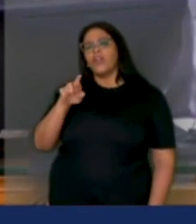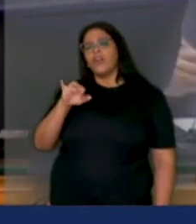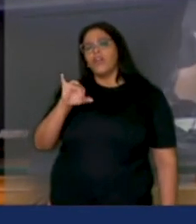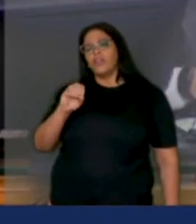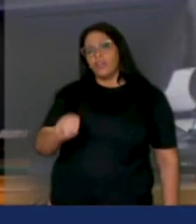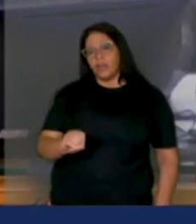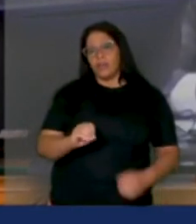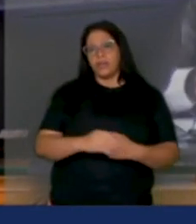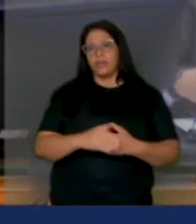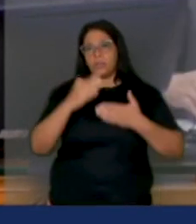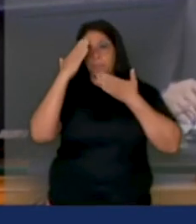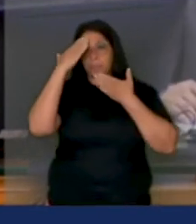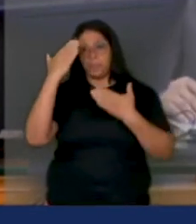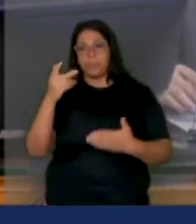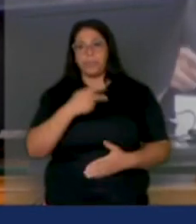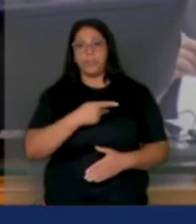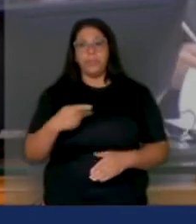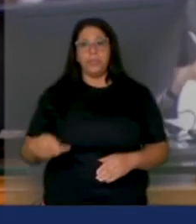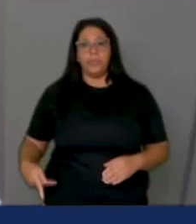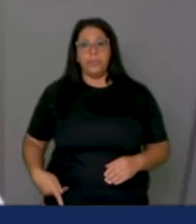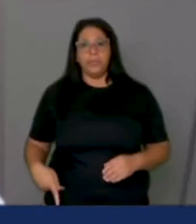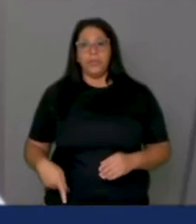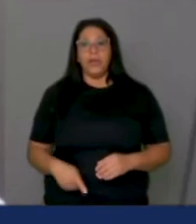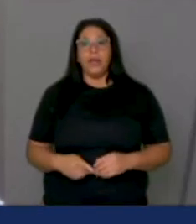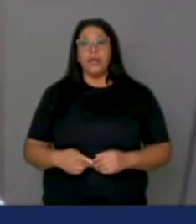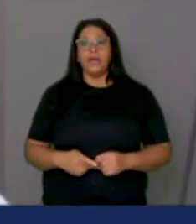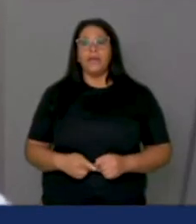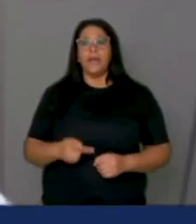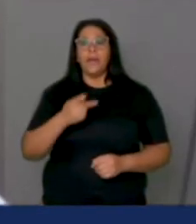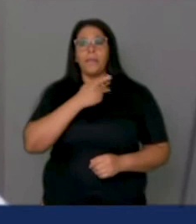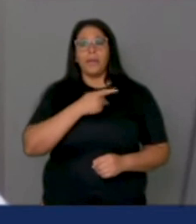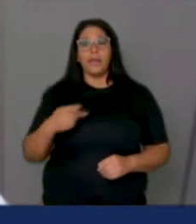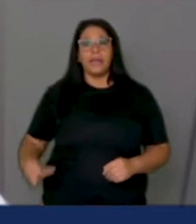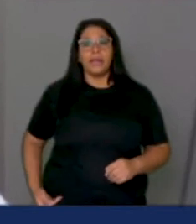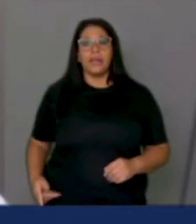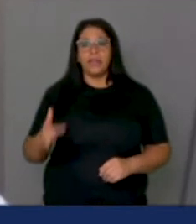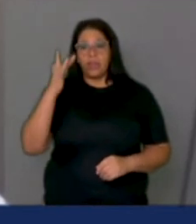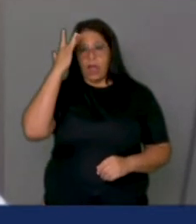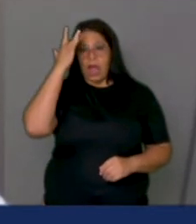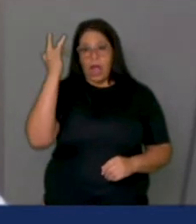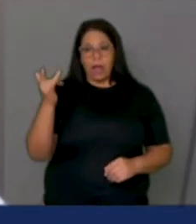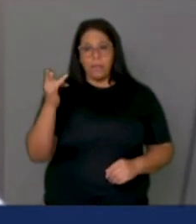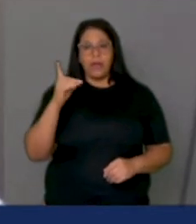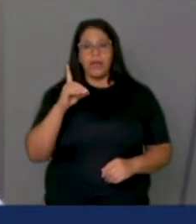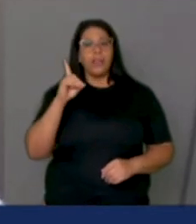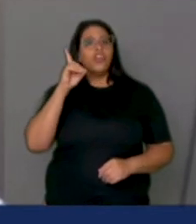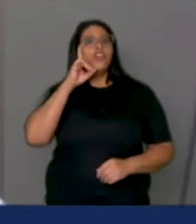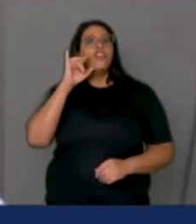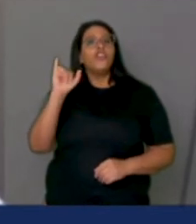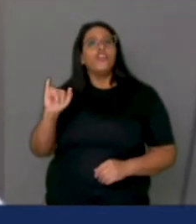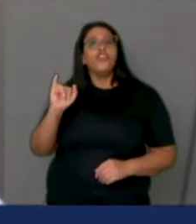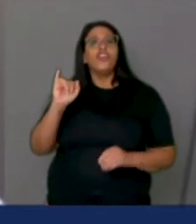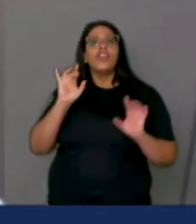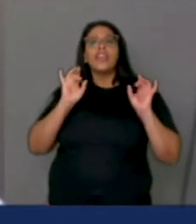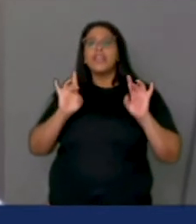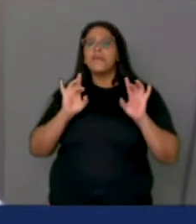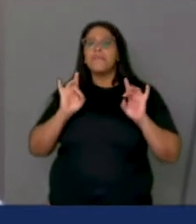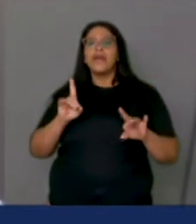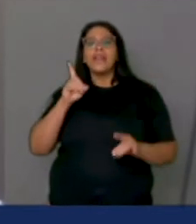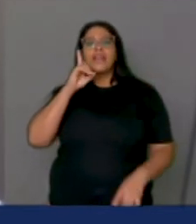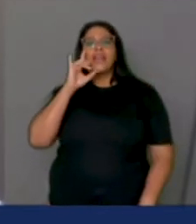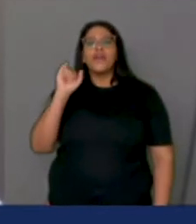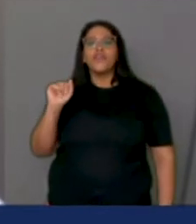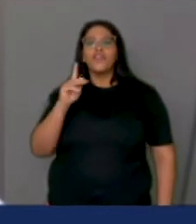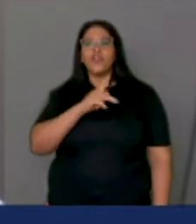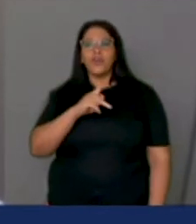Obrigado, presidente. Presidente, amanhã é dia do professor e da professora. Eu